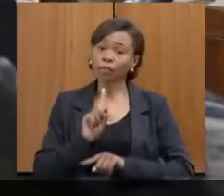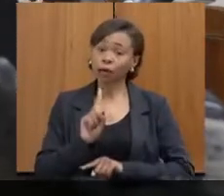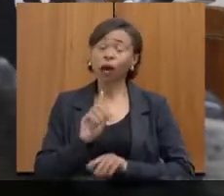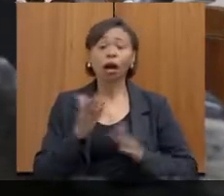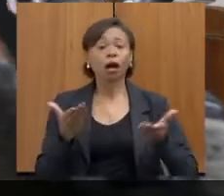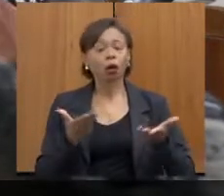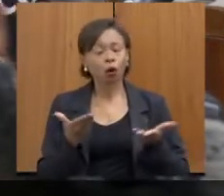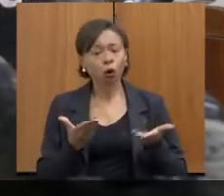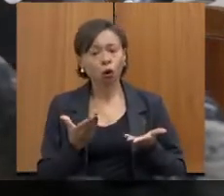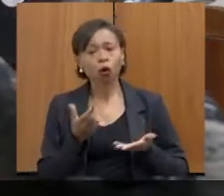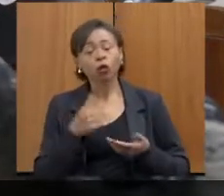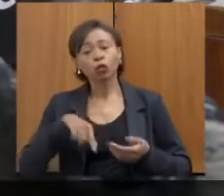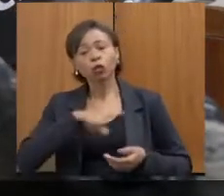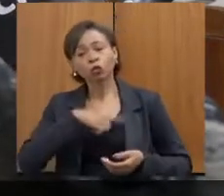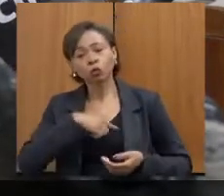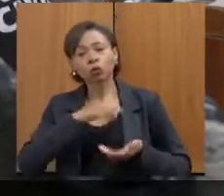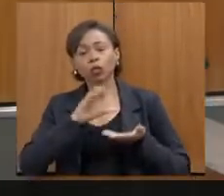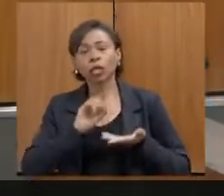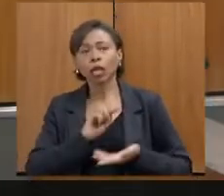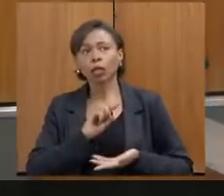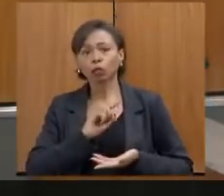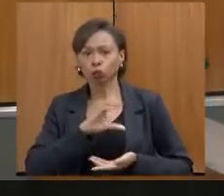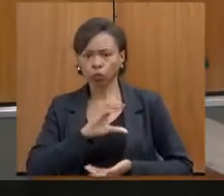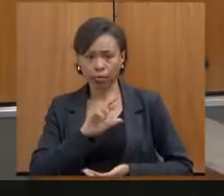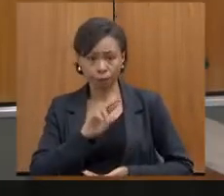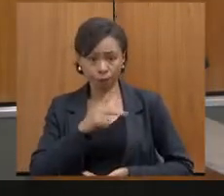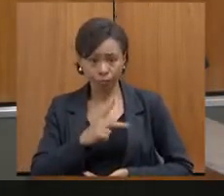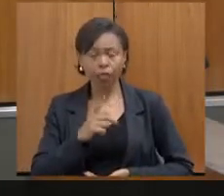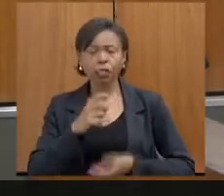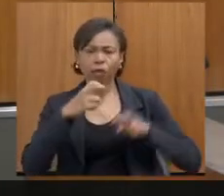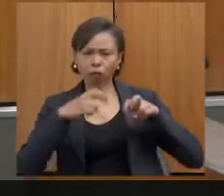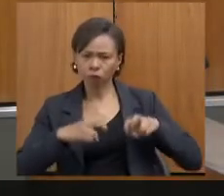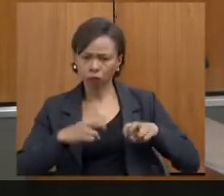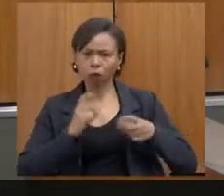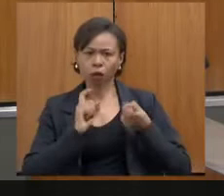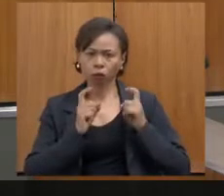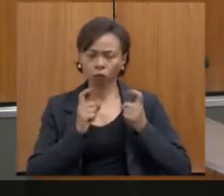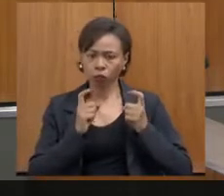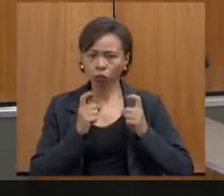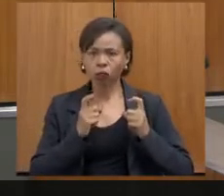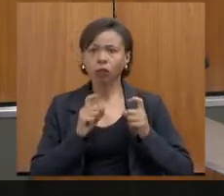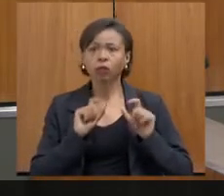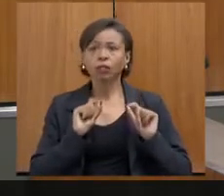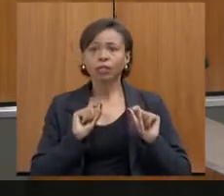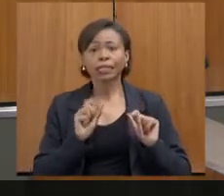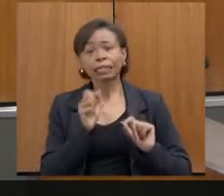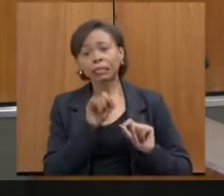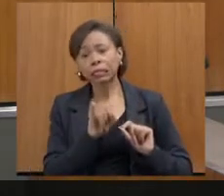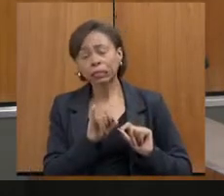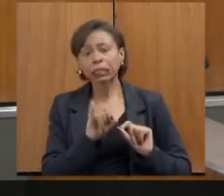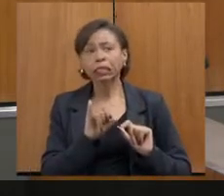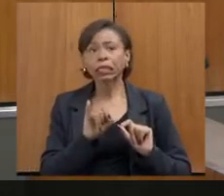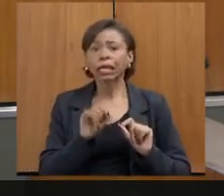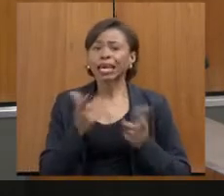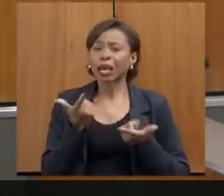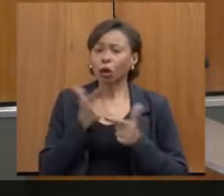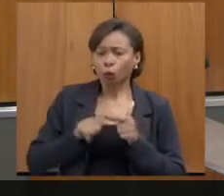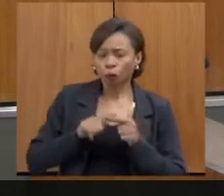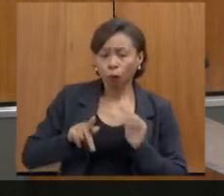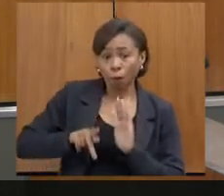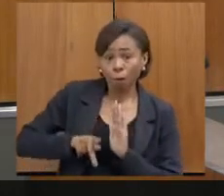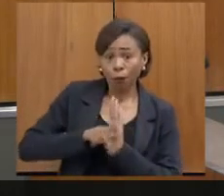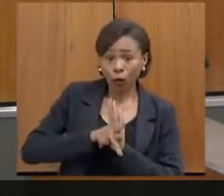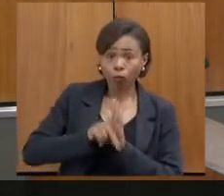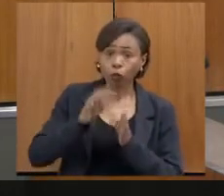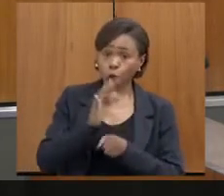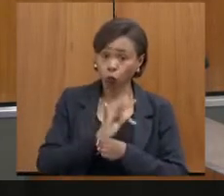junto ao conselho, somos próximos, a gente teve uma reunião recente de que, se for uma demanda do conselho, apenas o conselho enviar